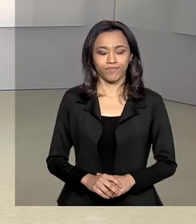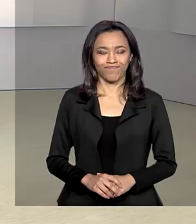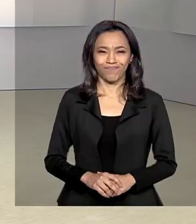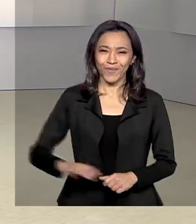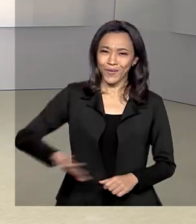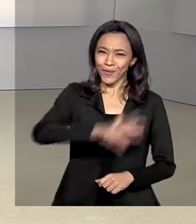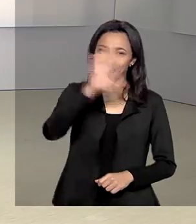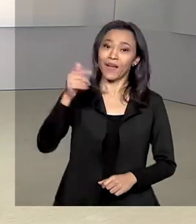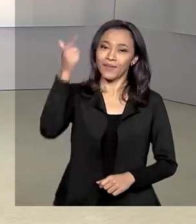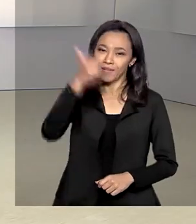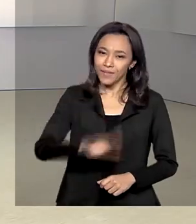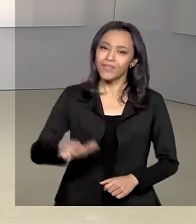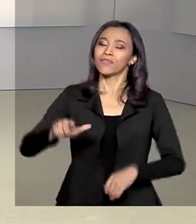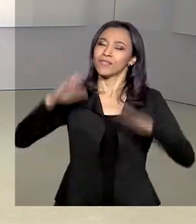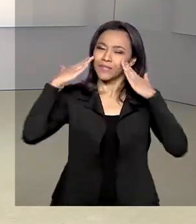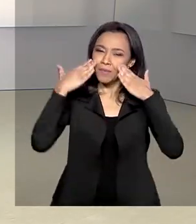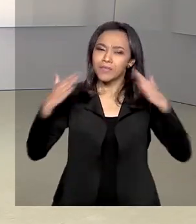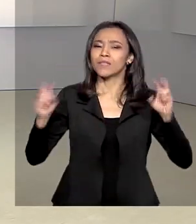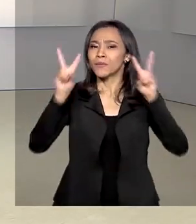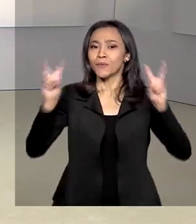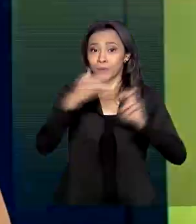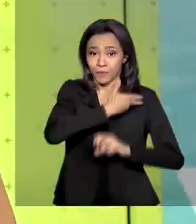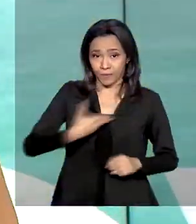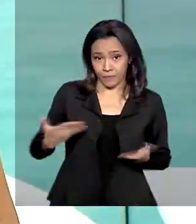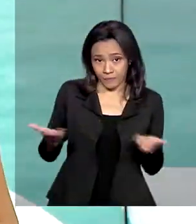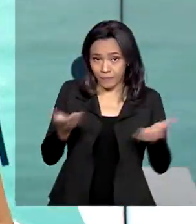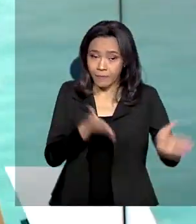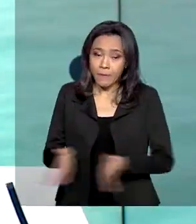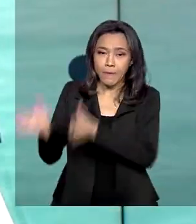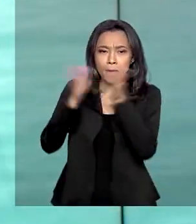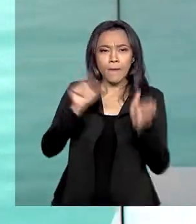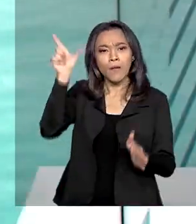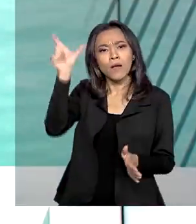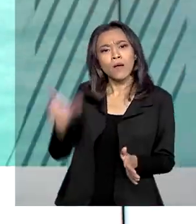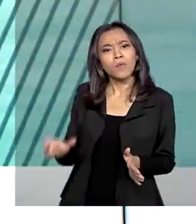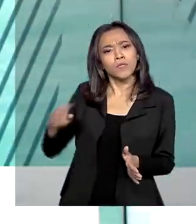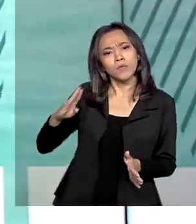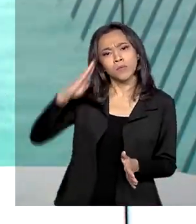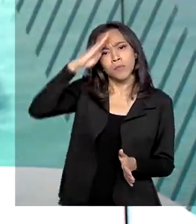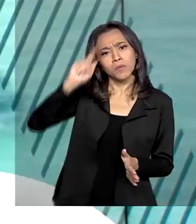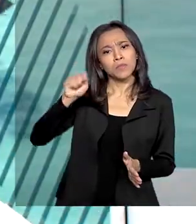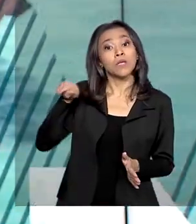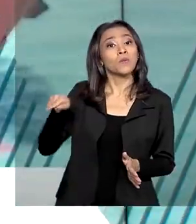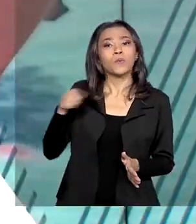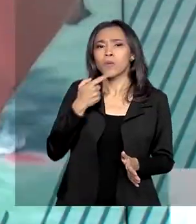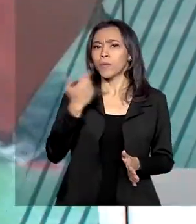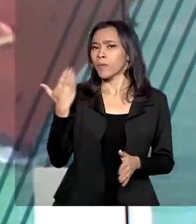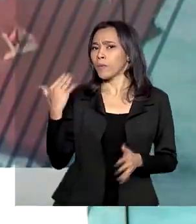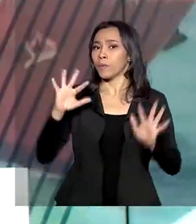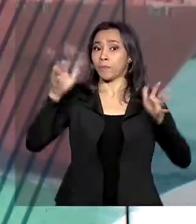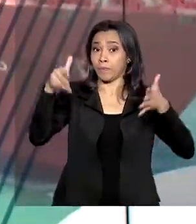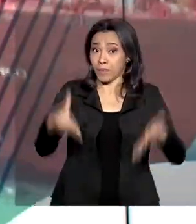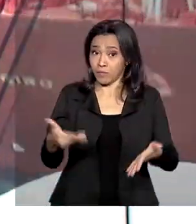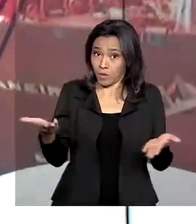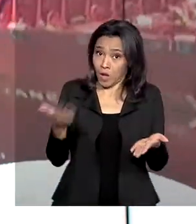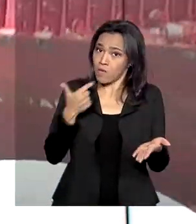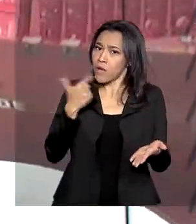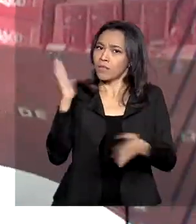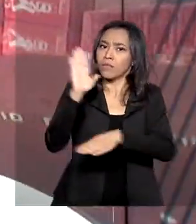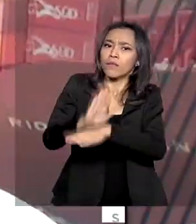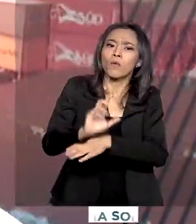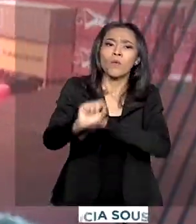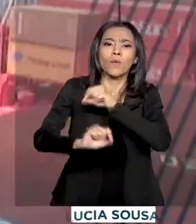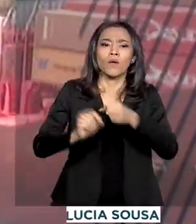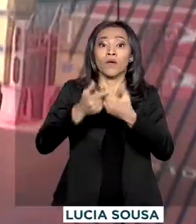Olá, já estamos de volta com o Governo Agora. O presidente Jair Bolsonaro participou no começo da tarde da